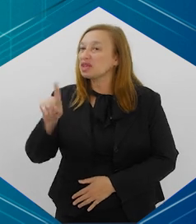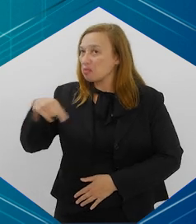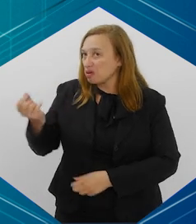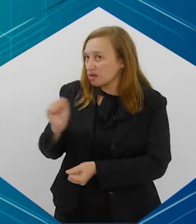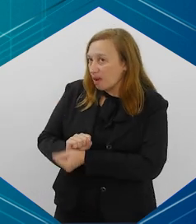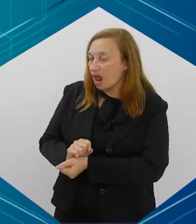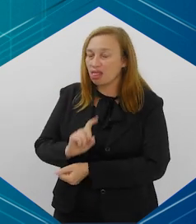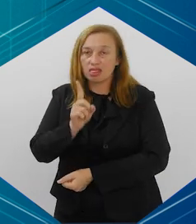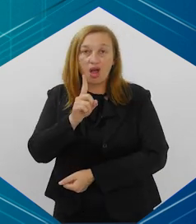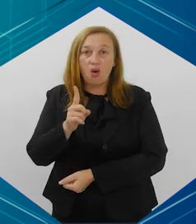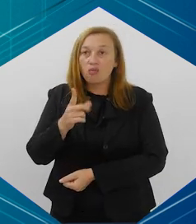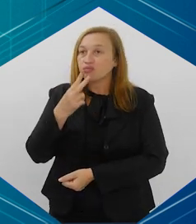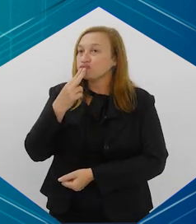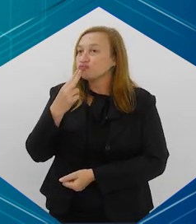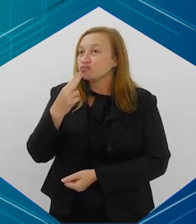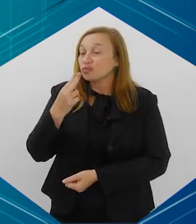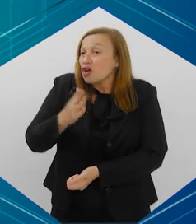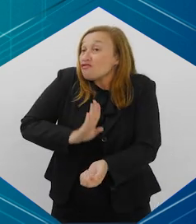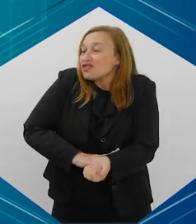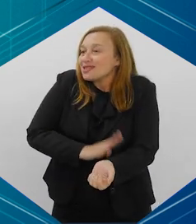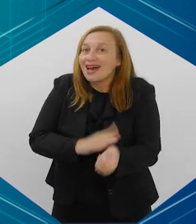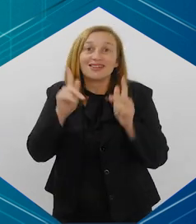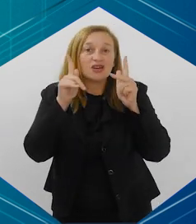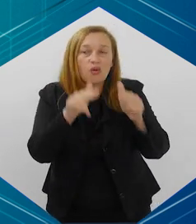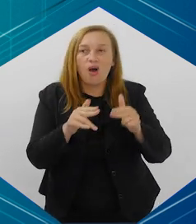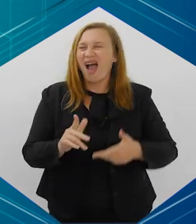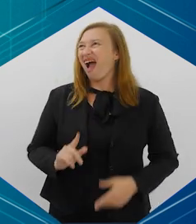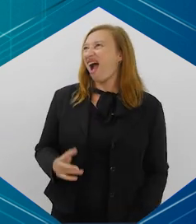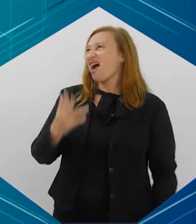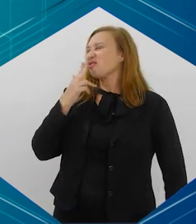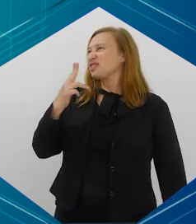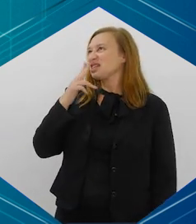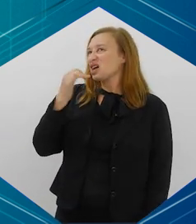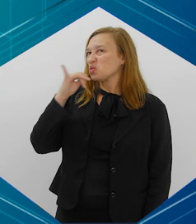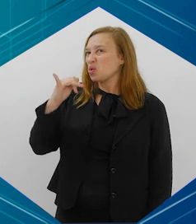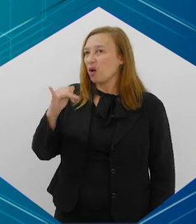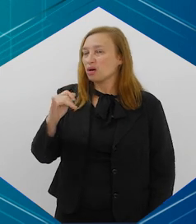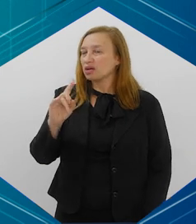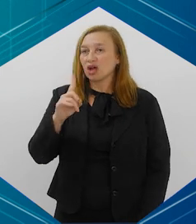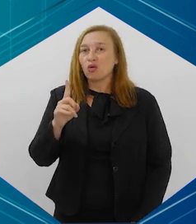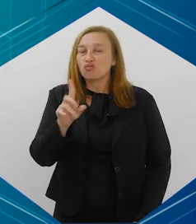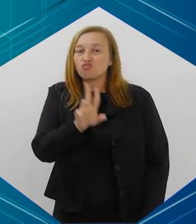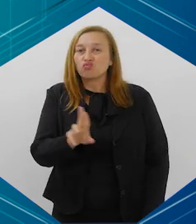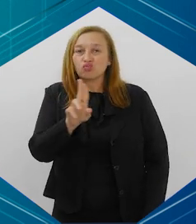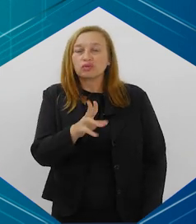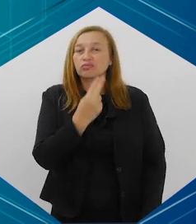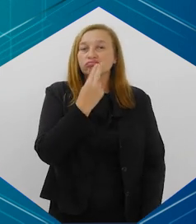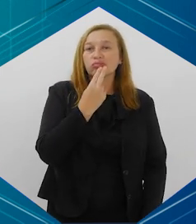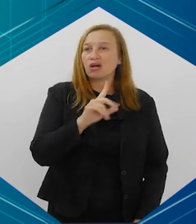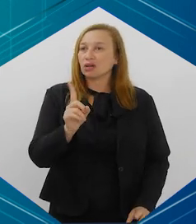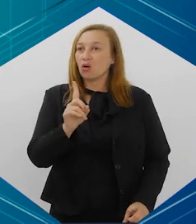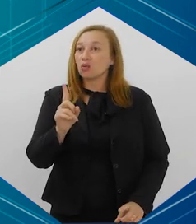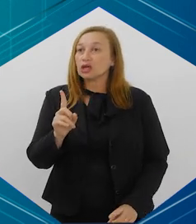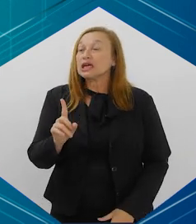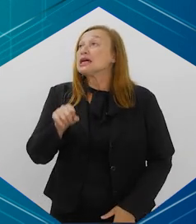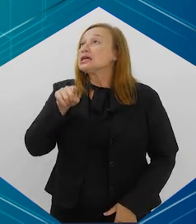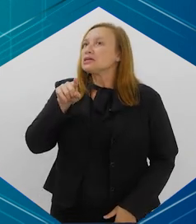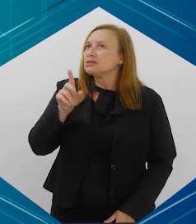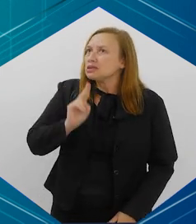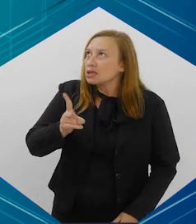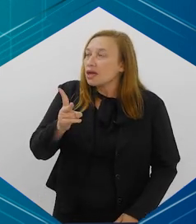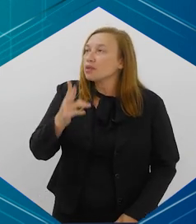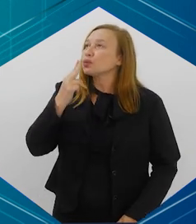vape e depois para. Não, você vai ficar viciado porque tem nicotina ali. Ah, quem fuma vape não fuma cigarro. Não. Geralmente, quem fuma vape,